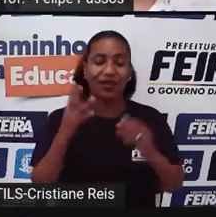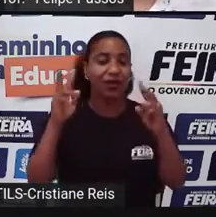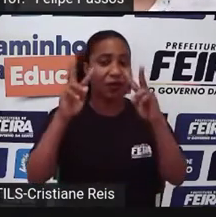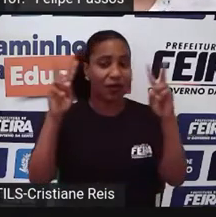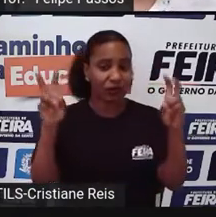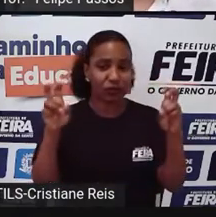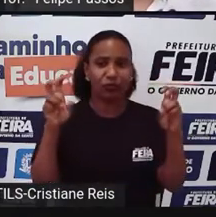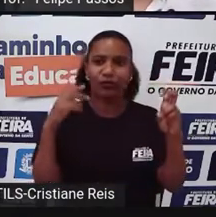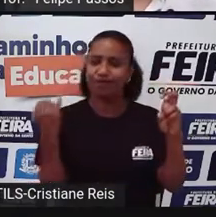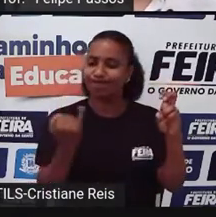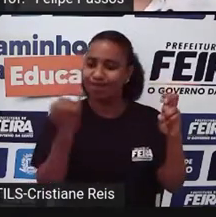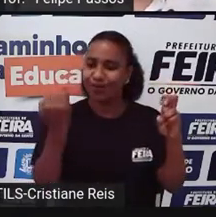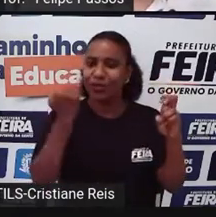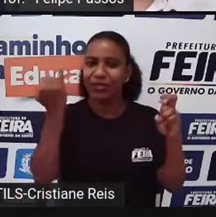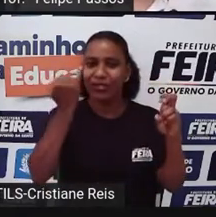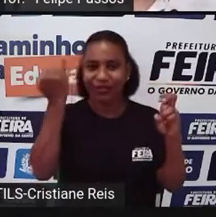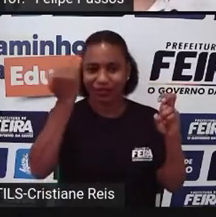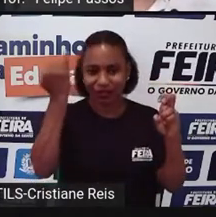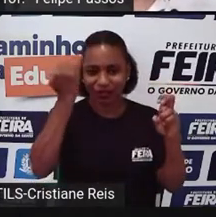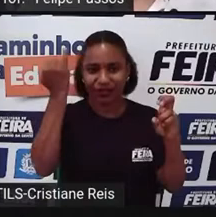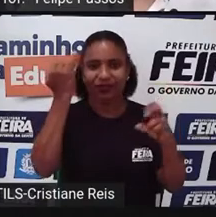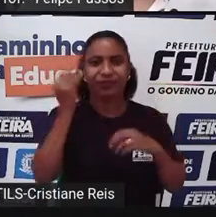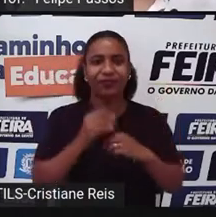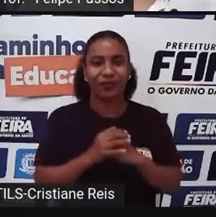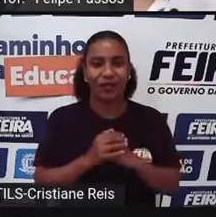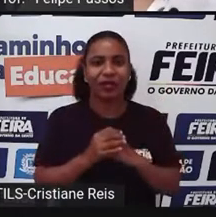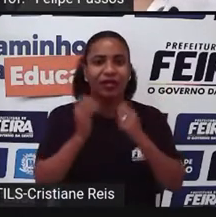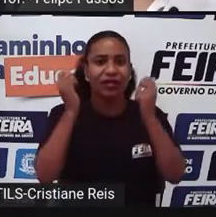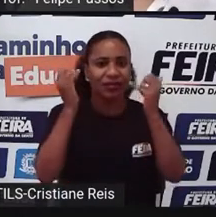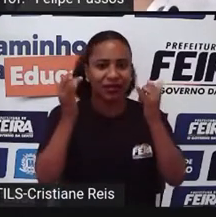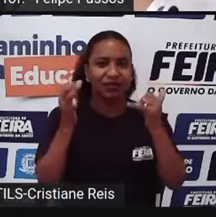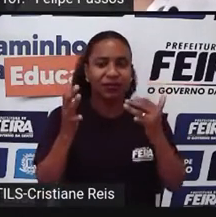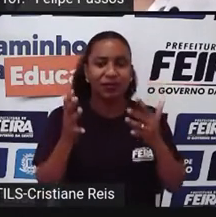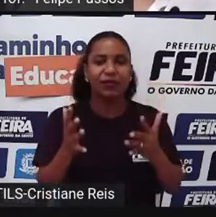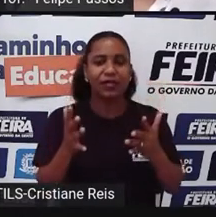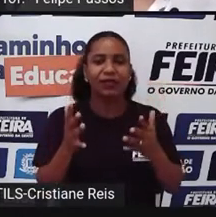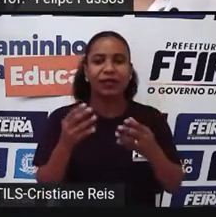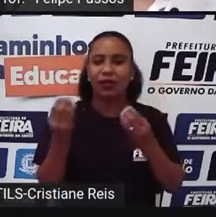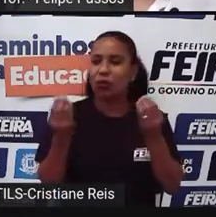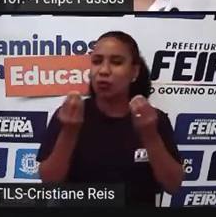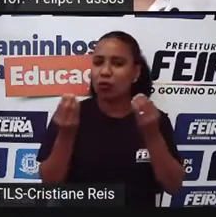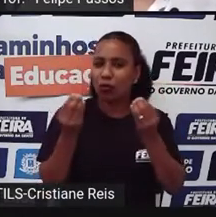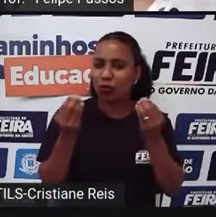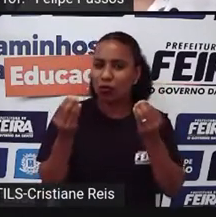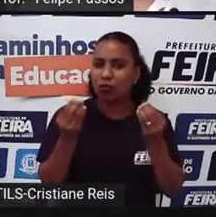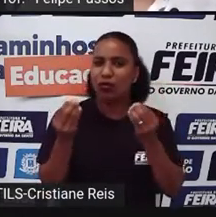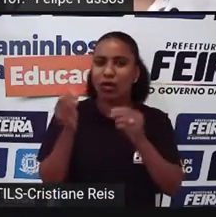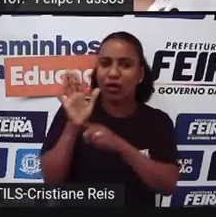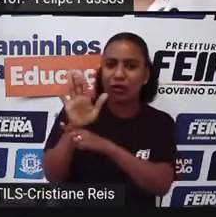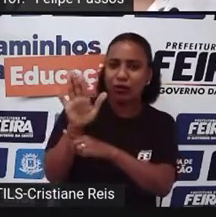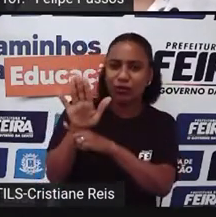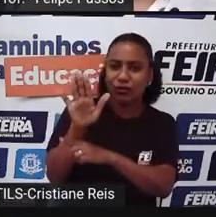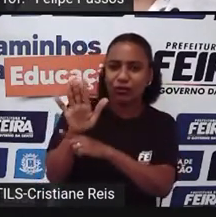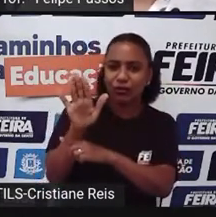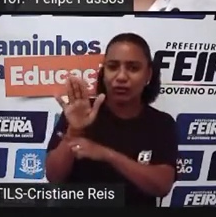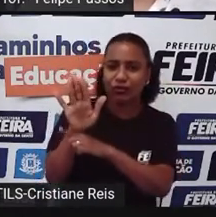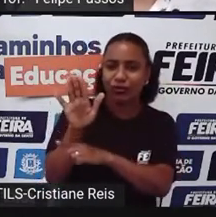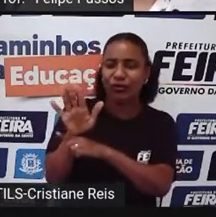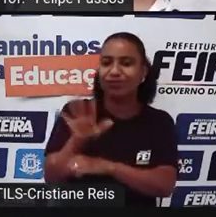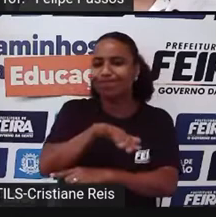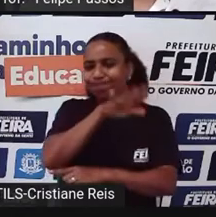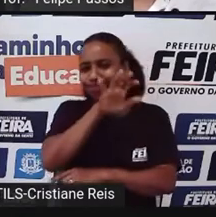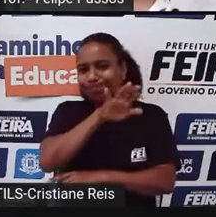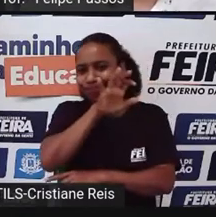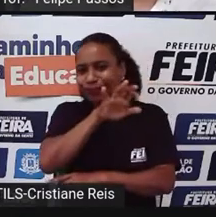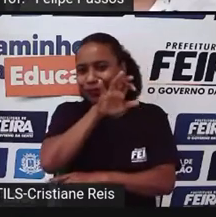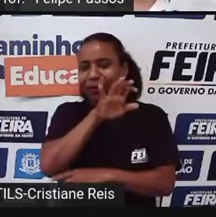importante, né? Conta pra gente, Pro Como é que essa luta, essa causa Essa luta pelos